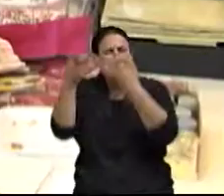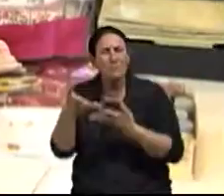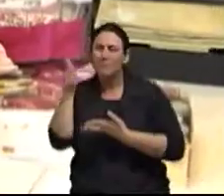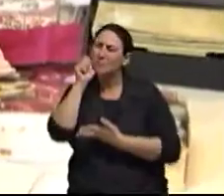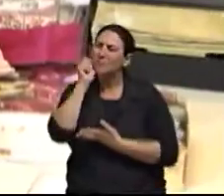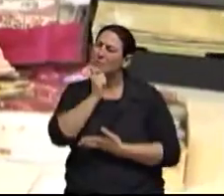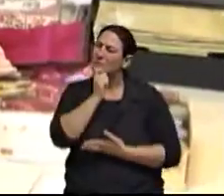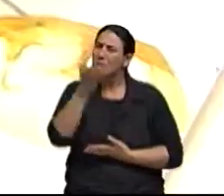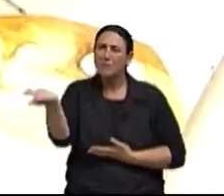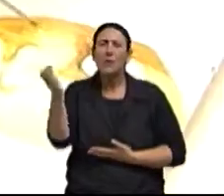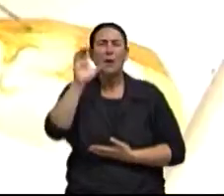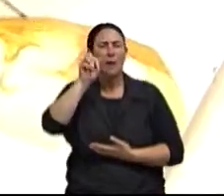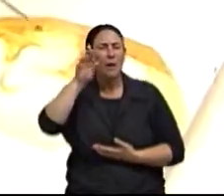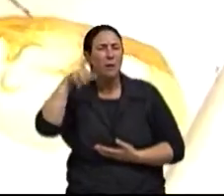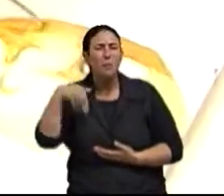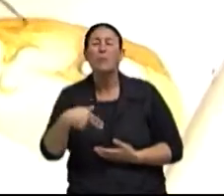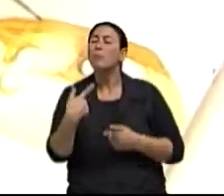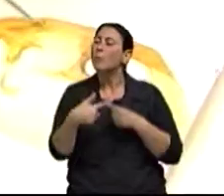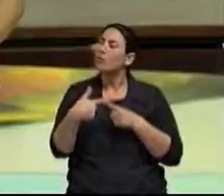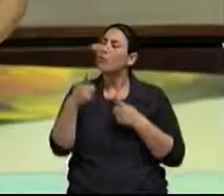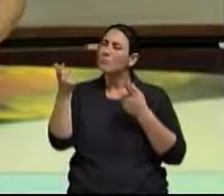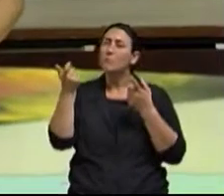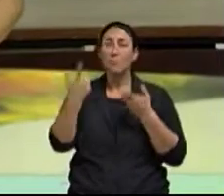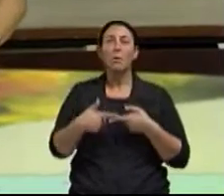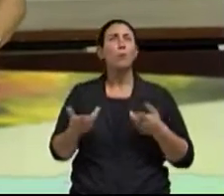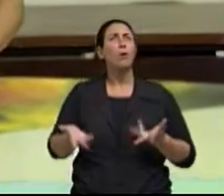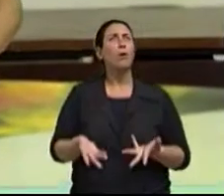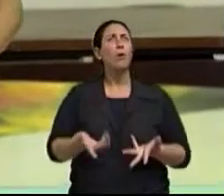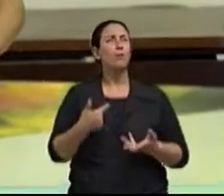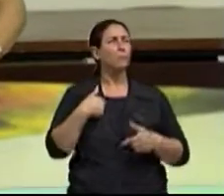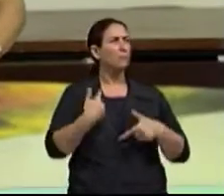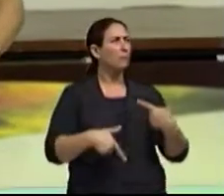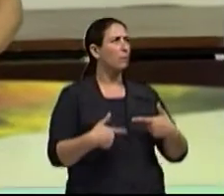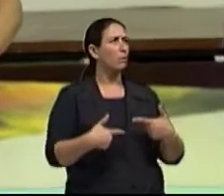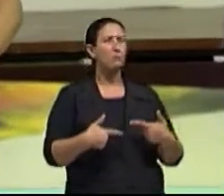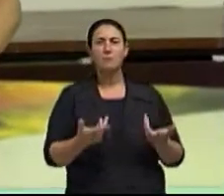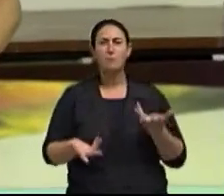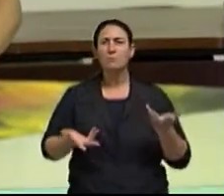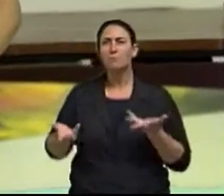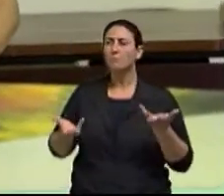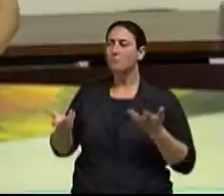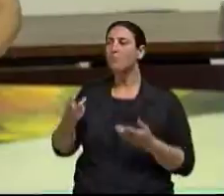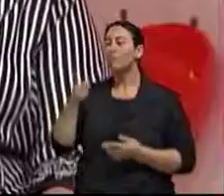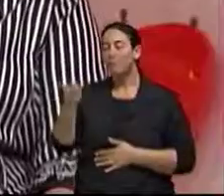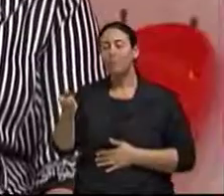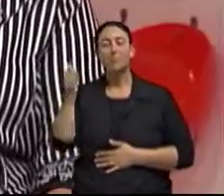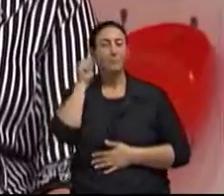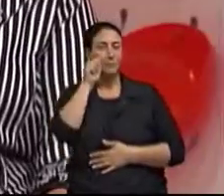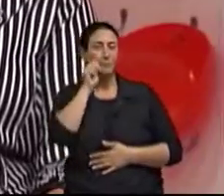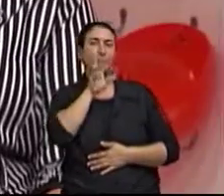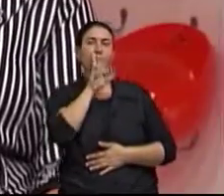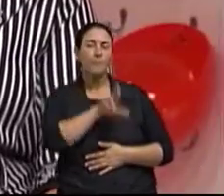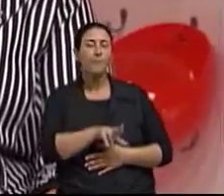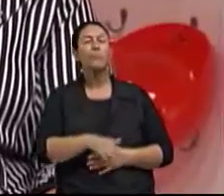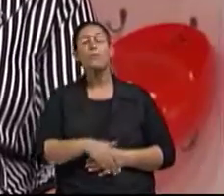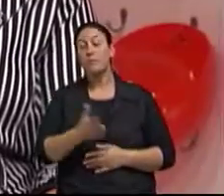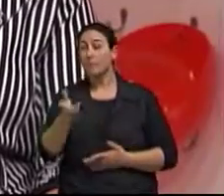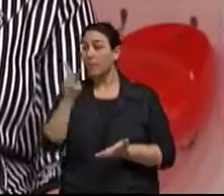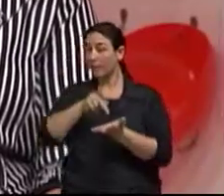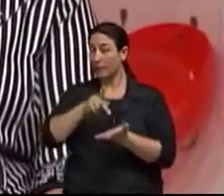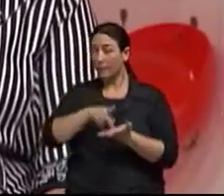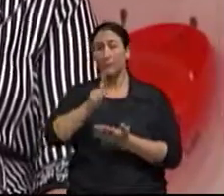preparação e mudou, eu agora tenho que trabalhar. Não necessariamente é o fator econômico o fator